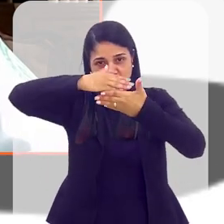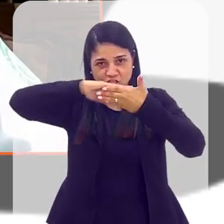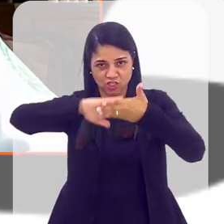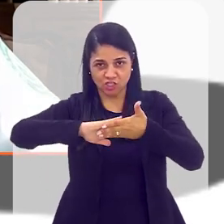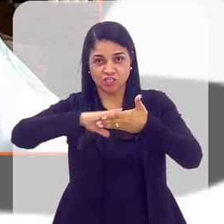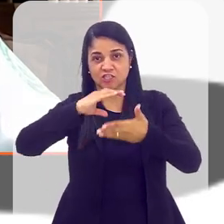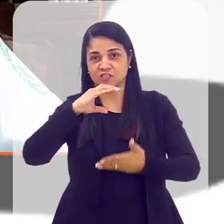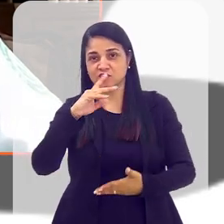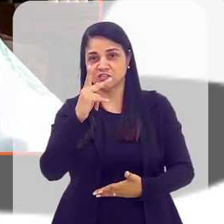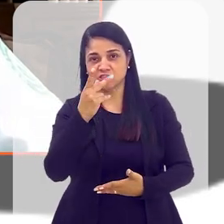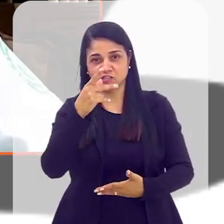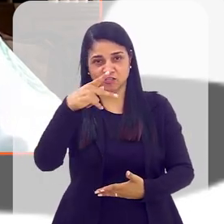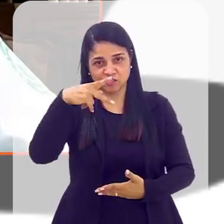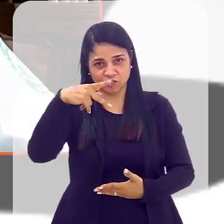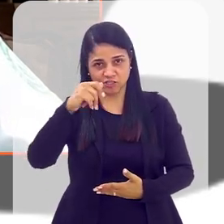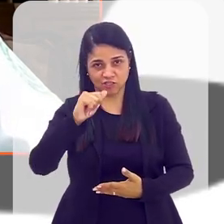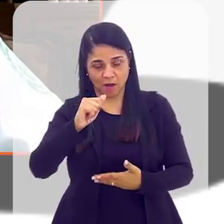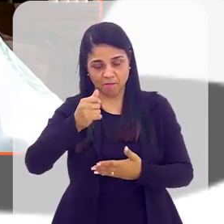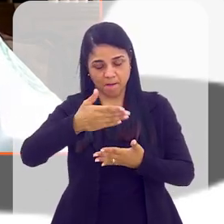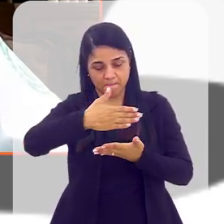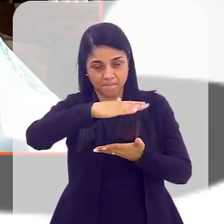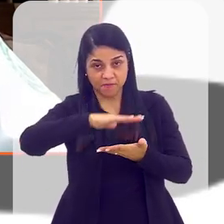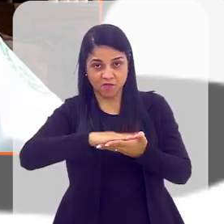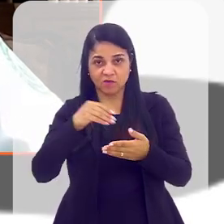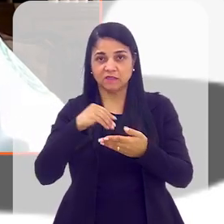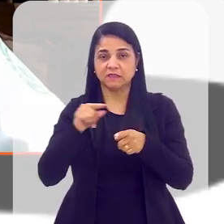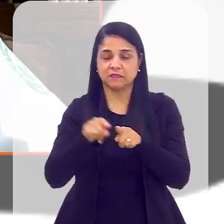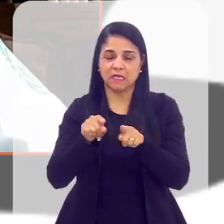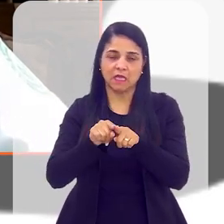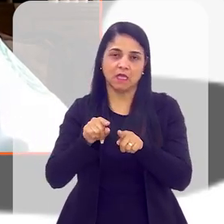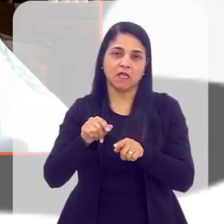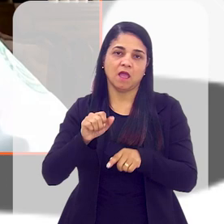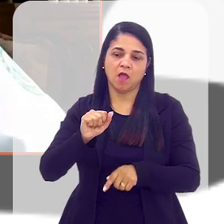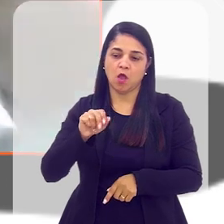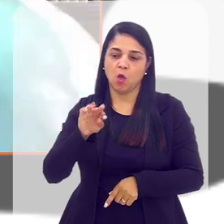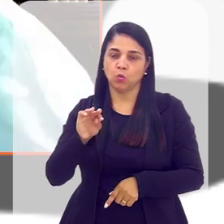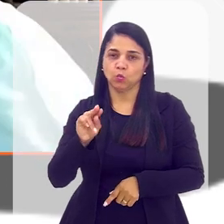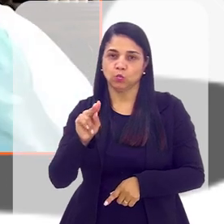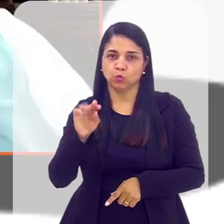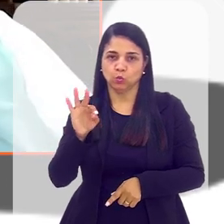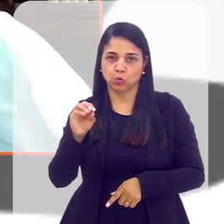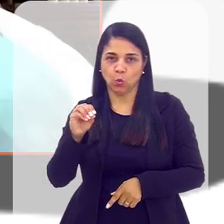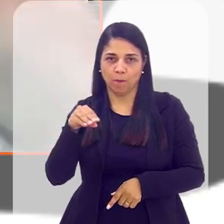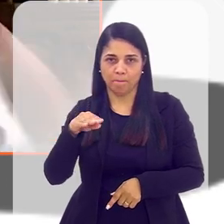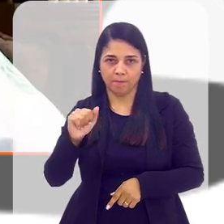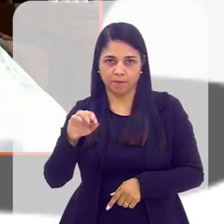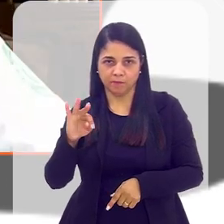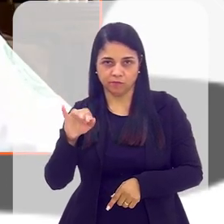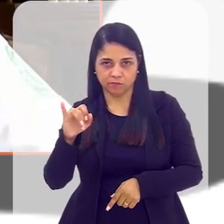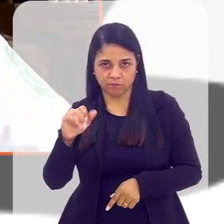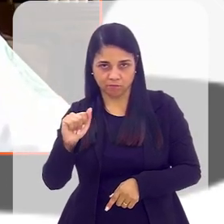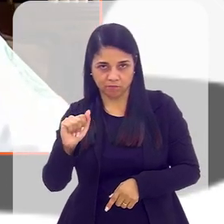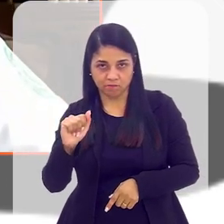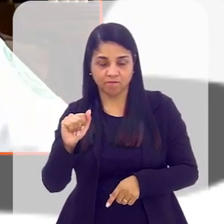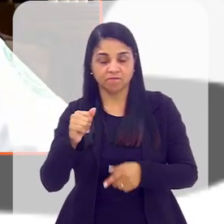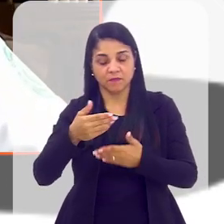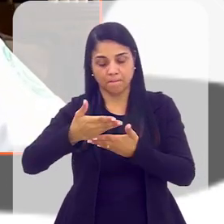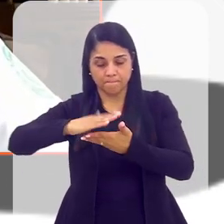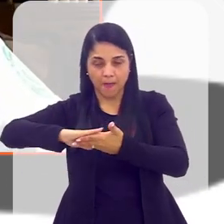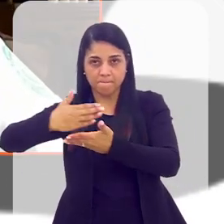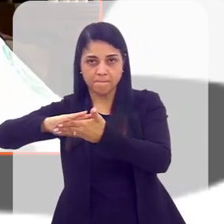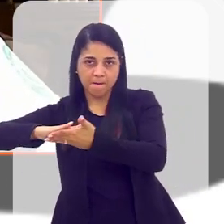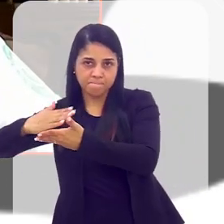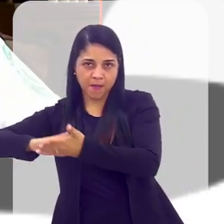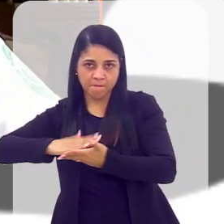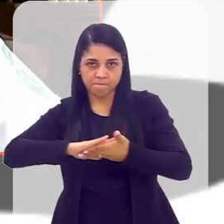dobradas em imprensas, hoje nós temos as perfiladeiras automáticas, que também são máquinas patenteadas, para fazer os perfis.